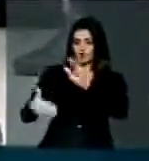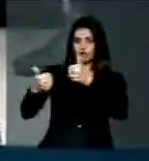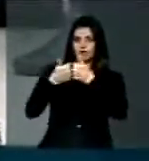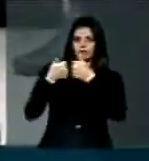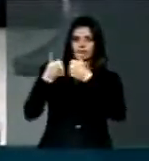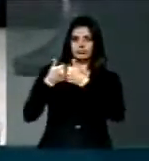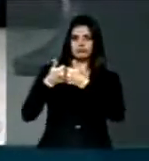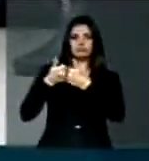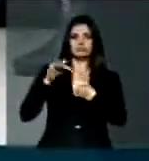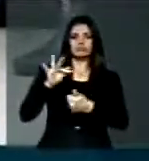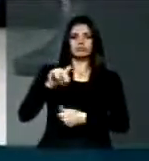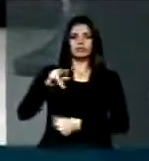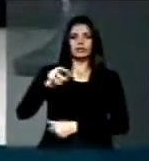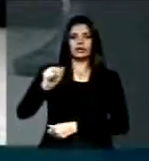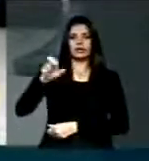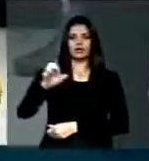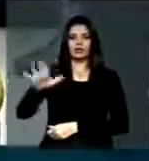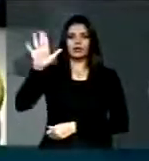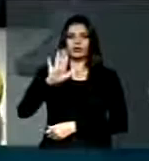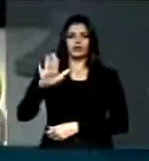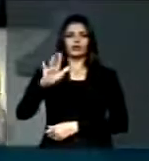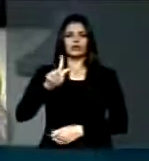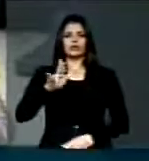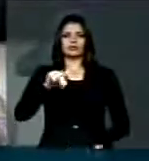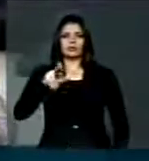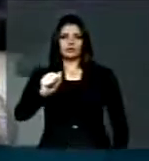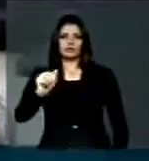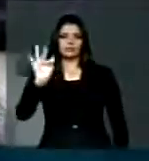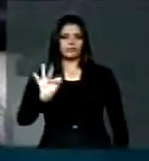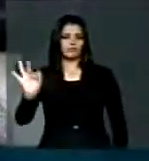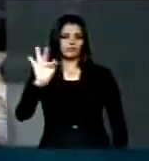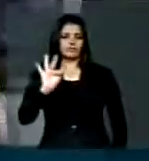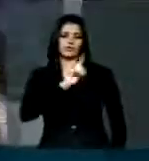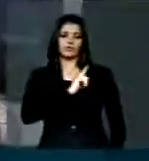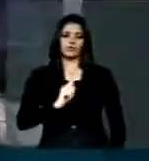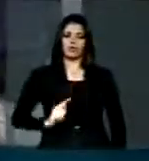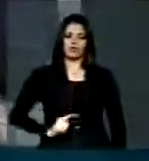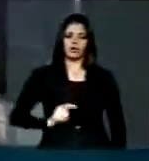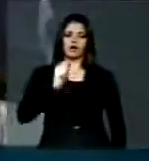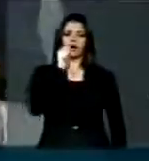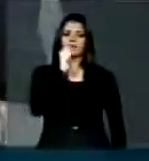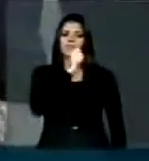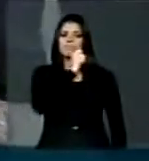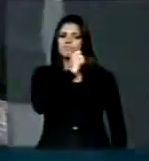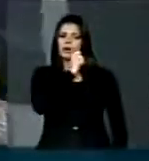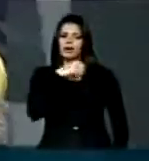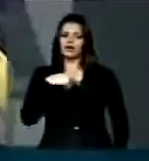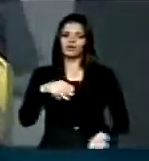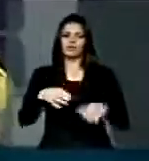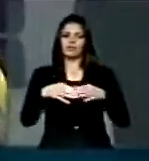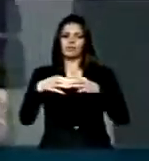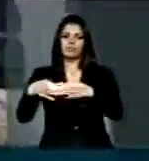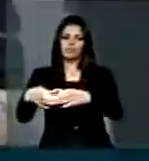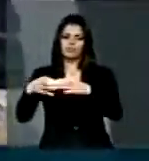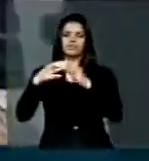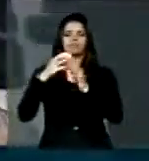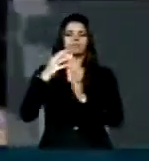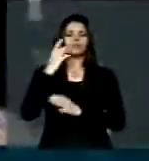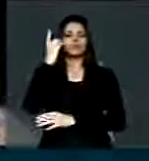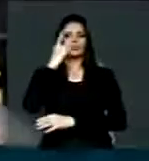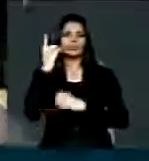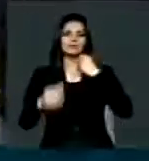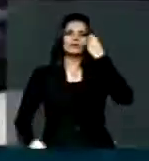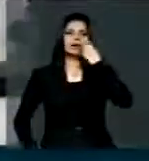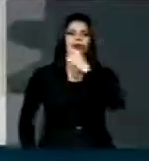a França, com a Europa, com a Guiana Francesa e o governador do Amapá, a bancada federal do Amapá